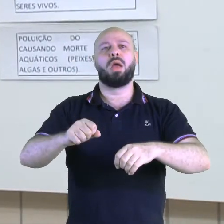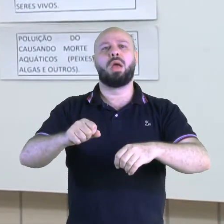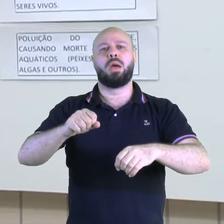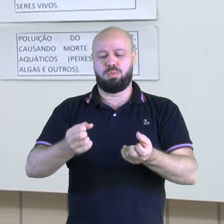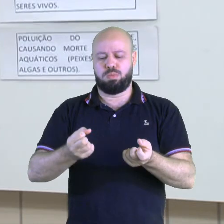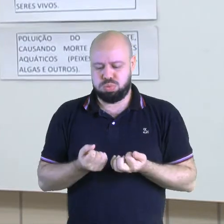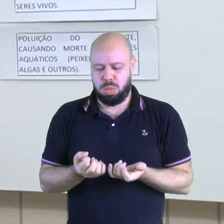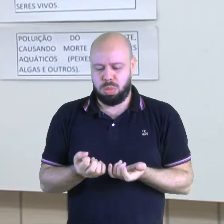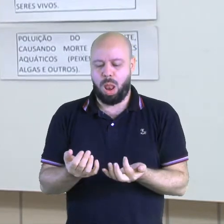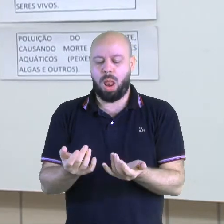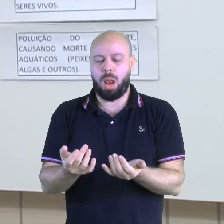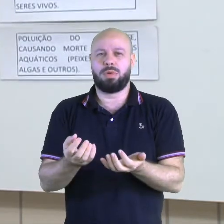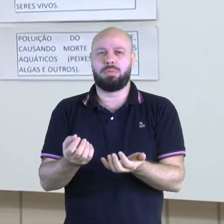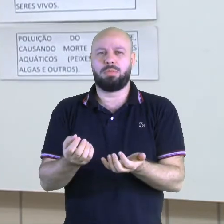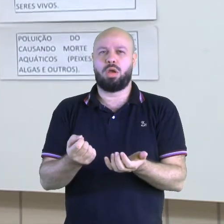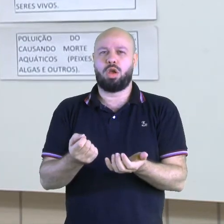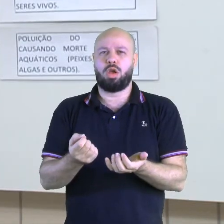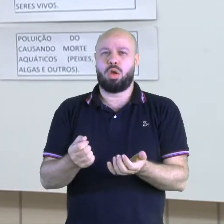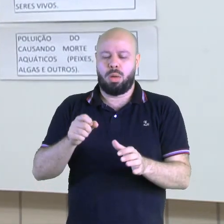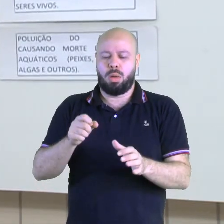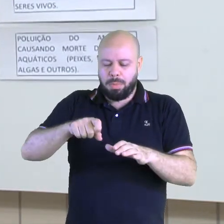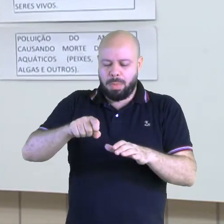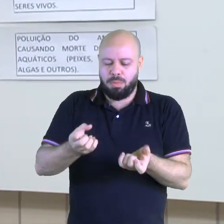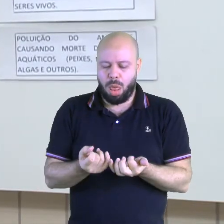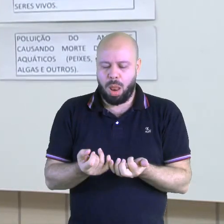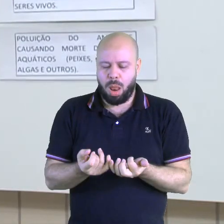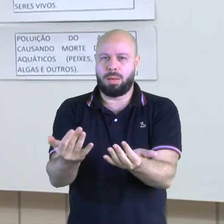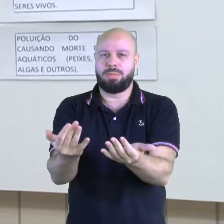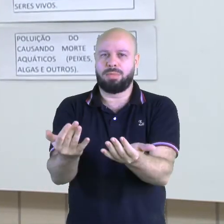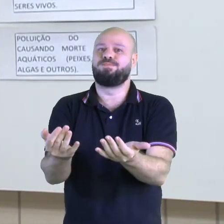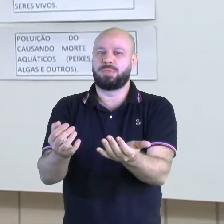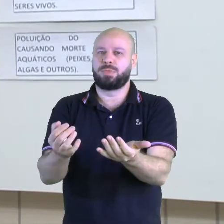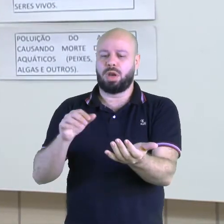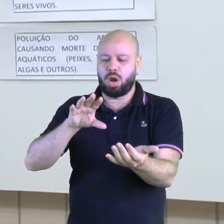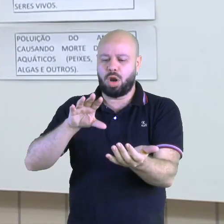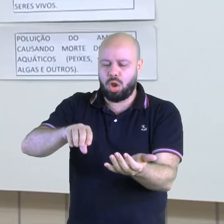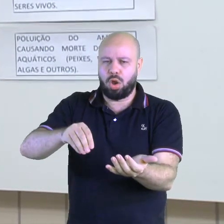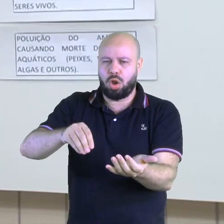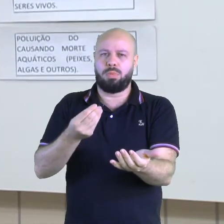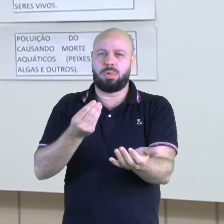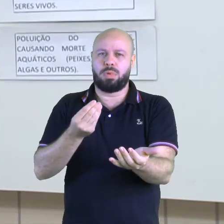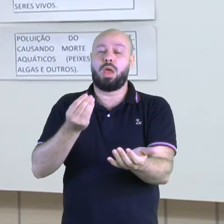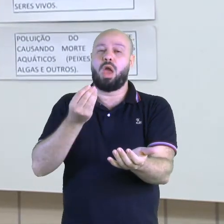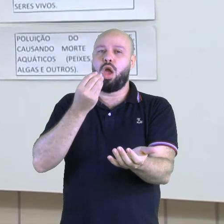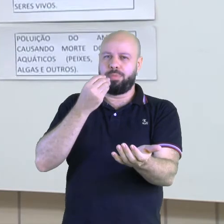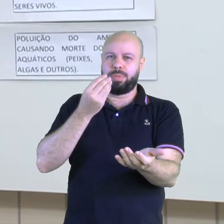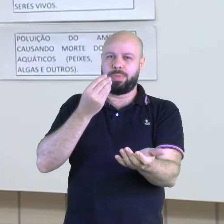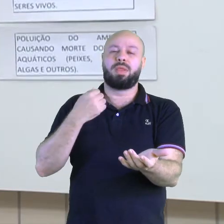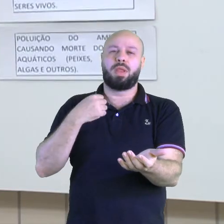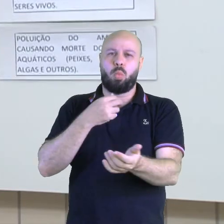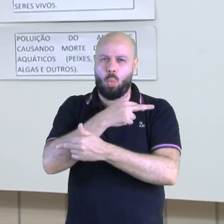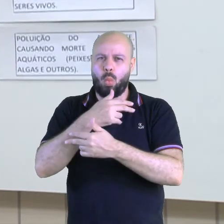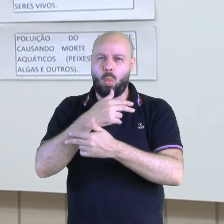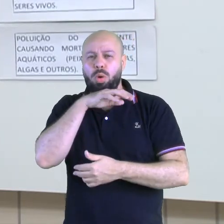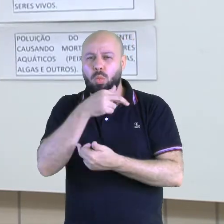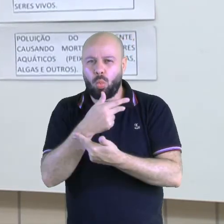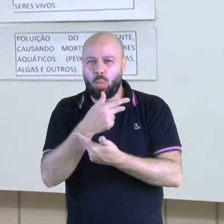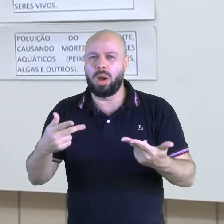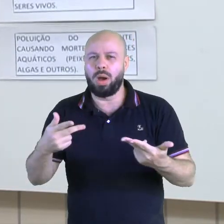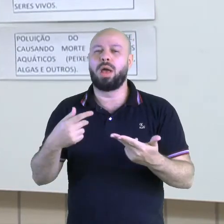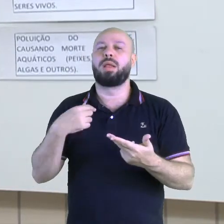não é mesmo? Olha só. E que os animais também se alimentam de tudo que o solo produz. Então, é algo que tem que ser muito bem cuidado.